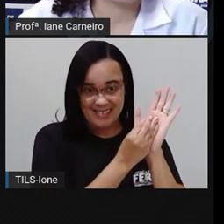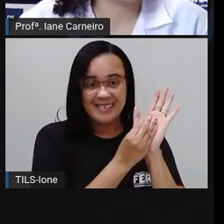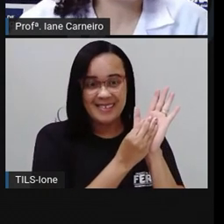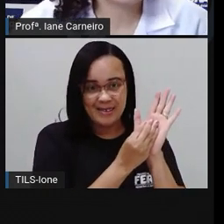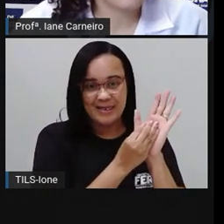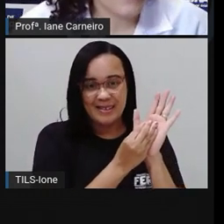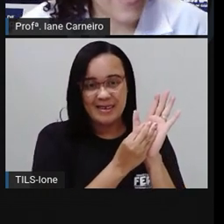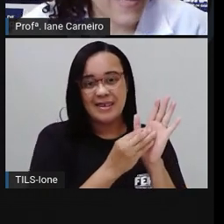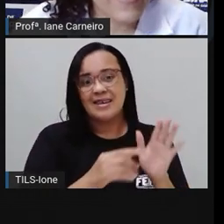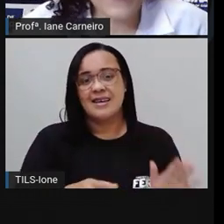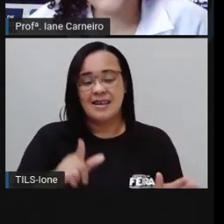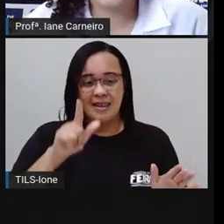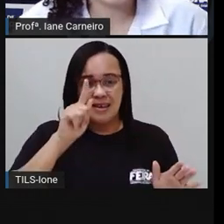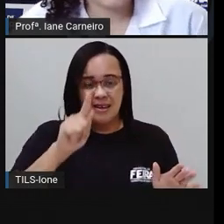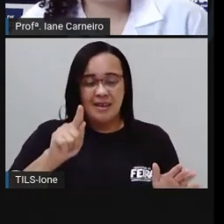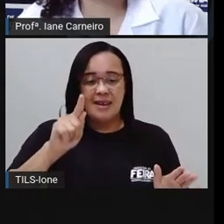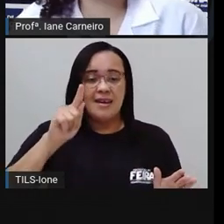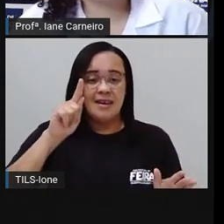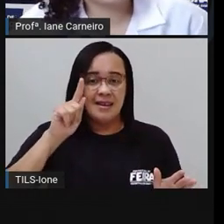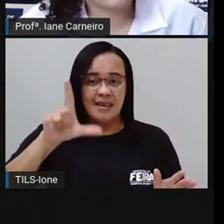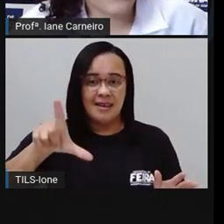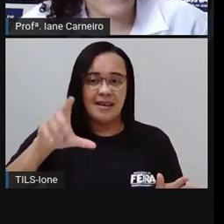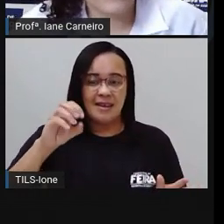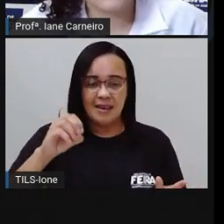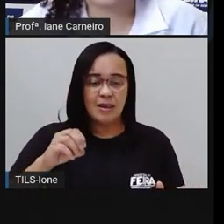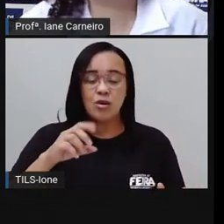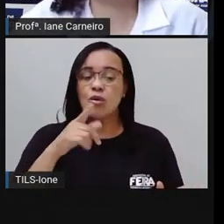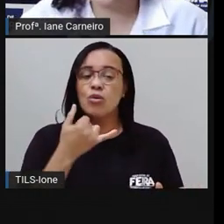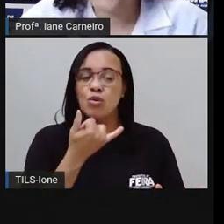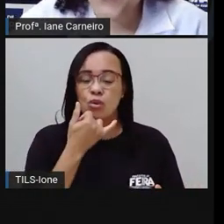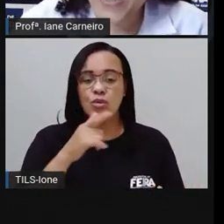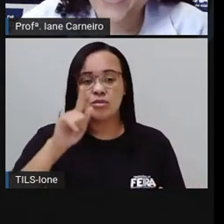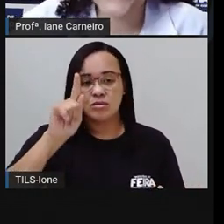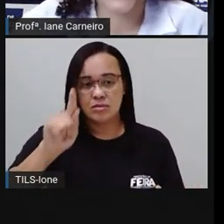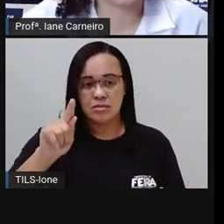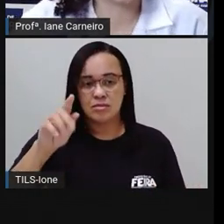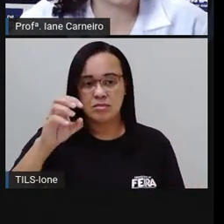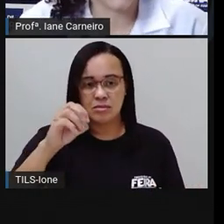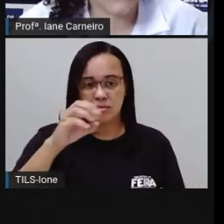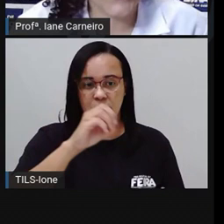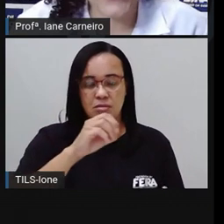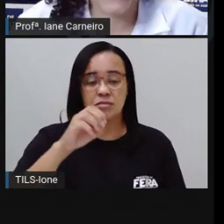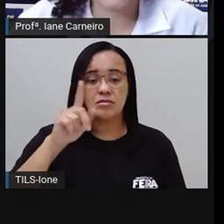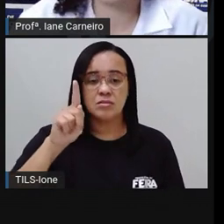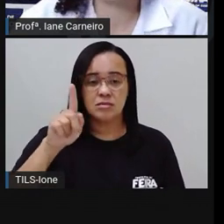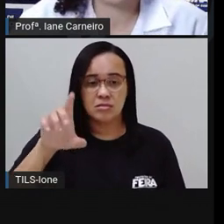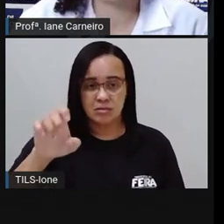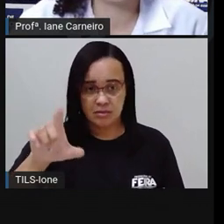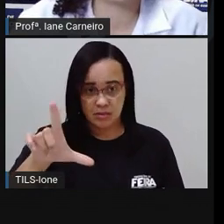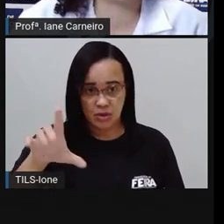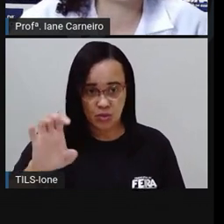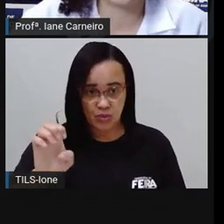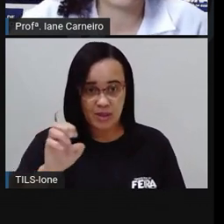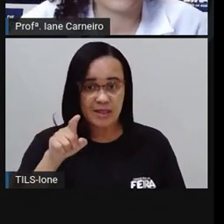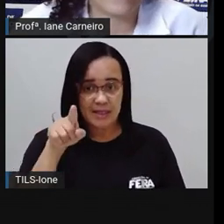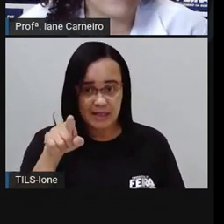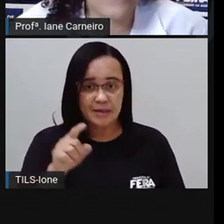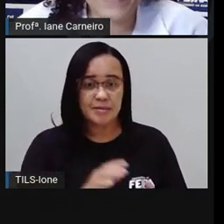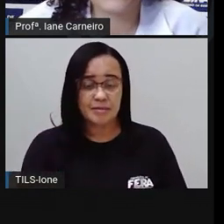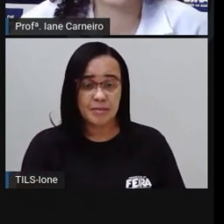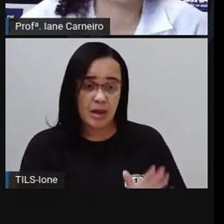explorar, né, os lugares do planeta Terra, né? A gente já usou aqui numa aula de geografia, numa aula de ciências